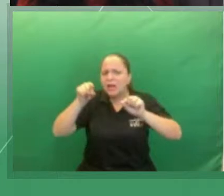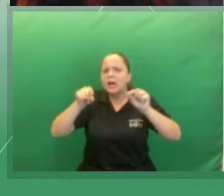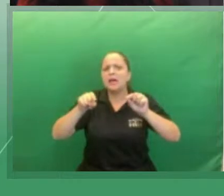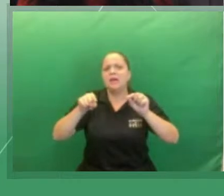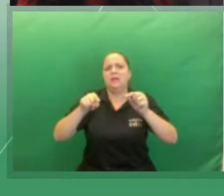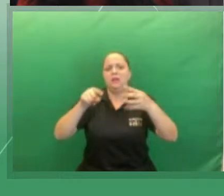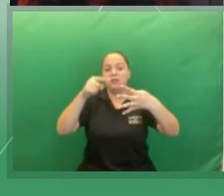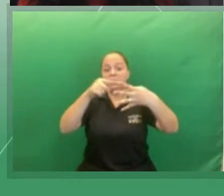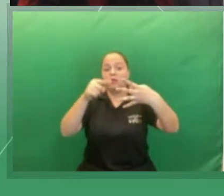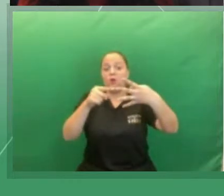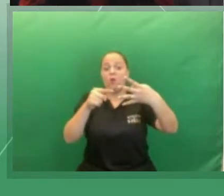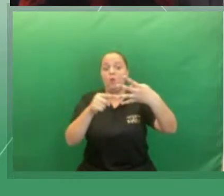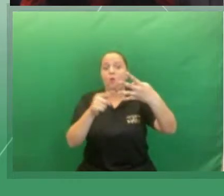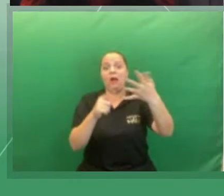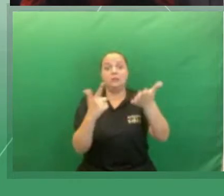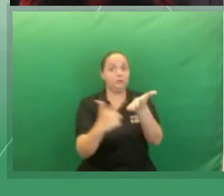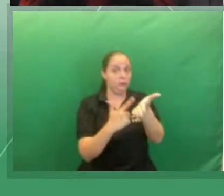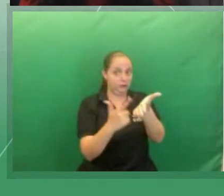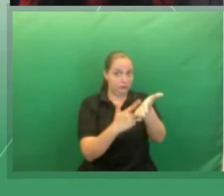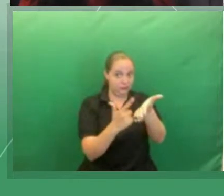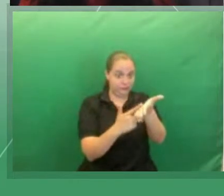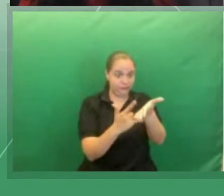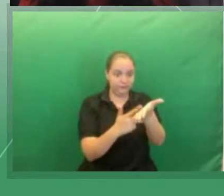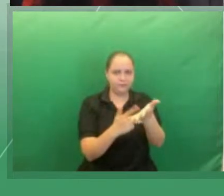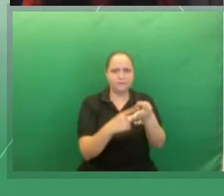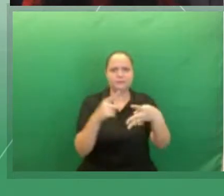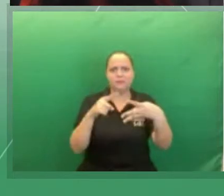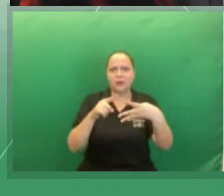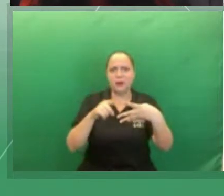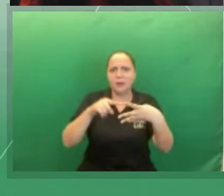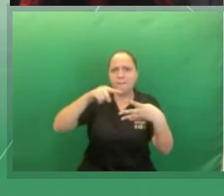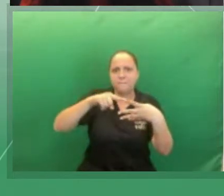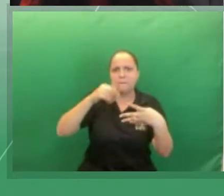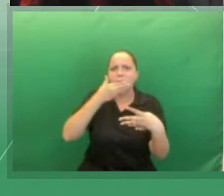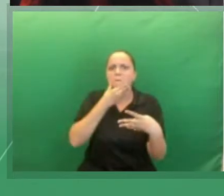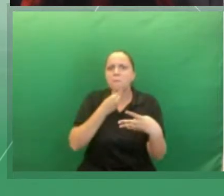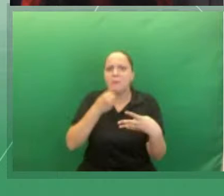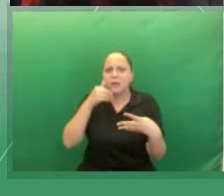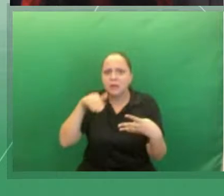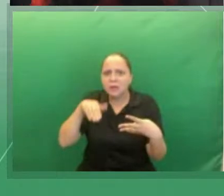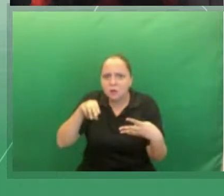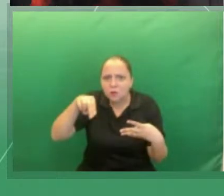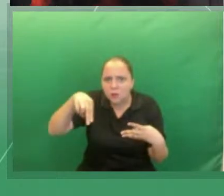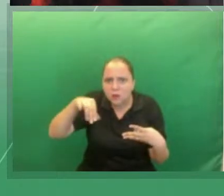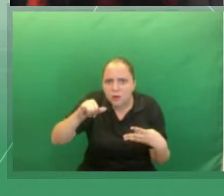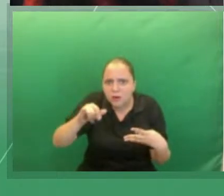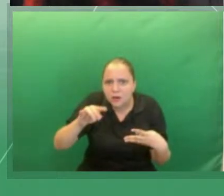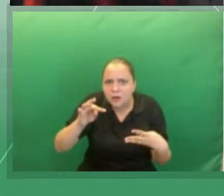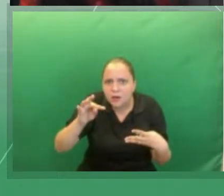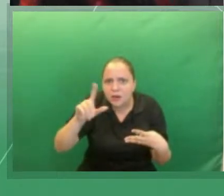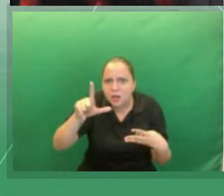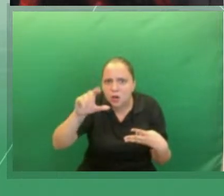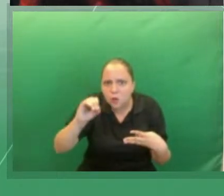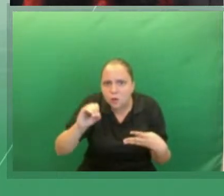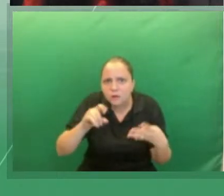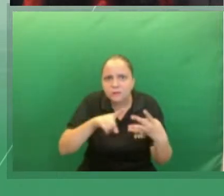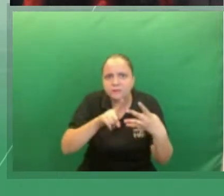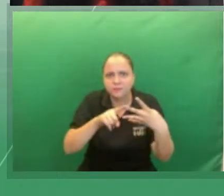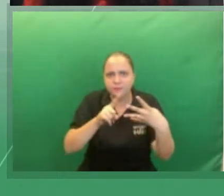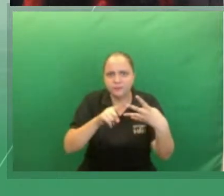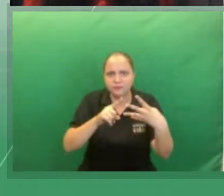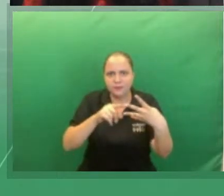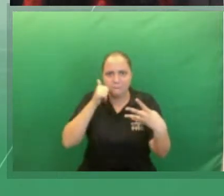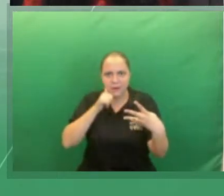obras. A primeira é O Menino Nito de Sonha Rosa, a segunda Menina Bonita do Laço de